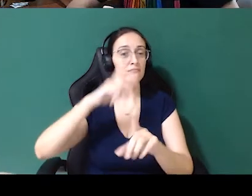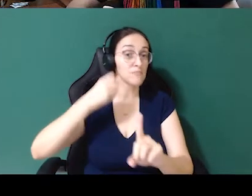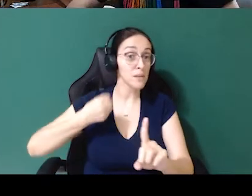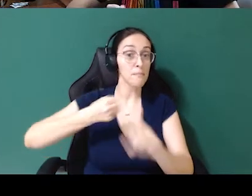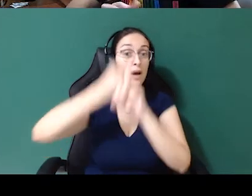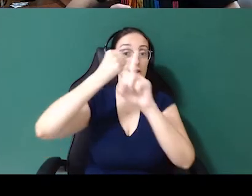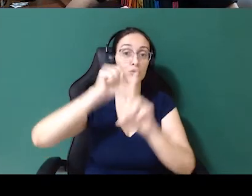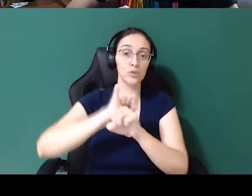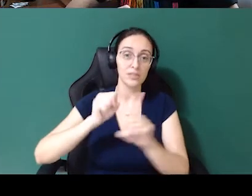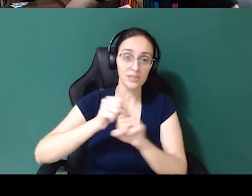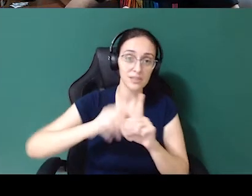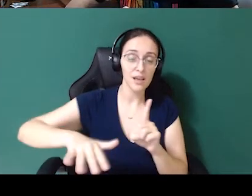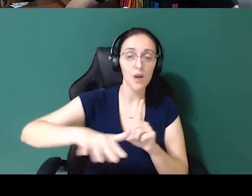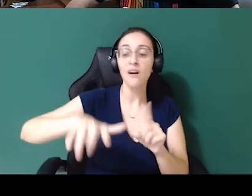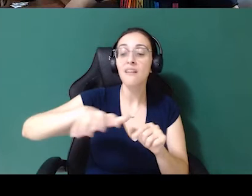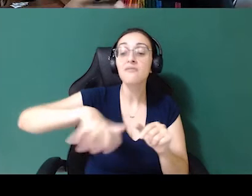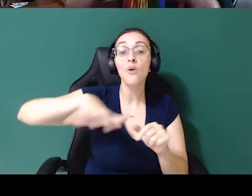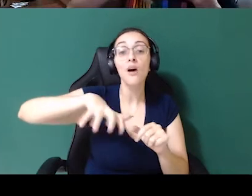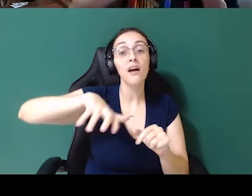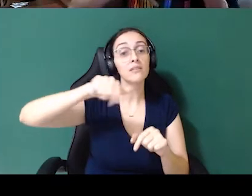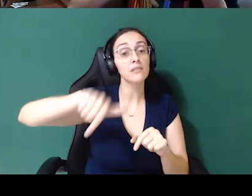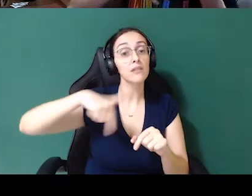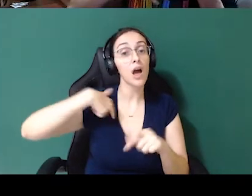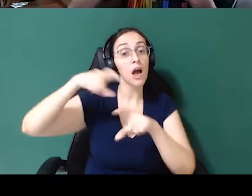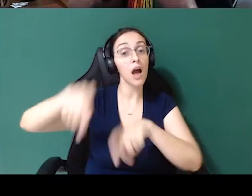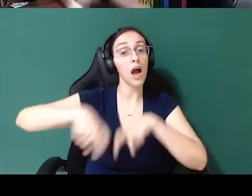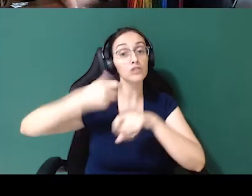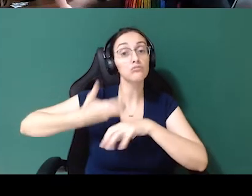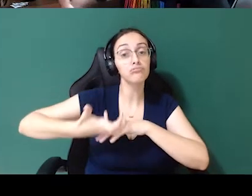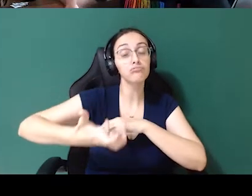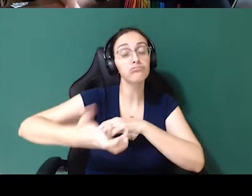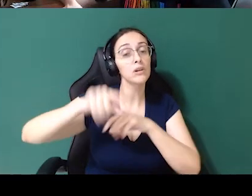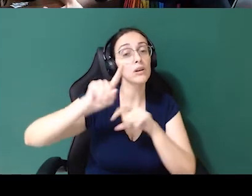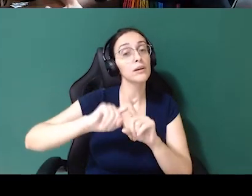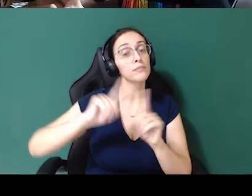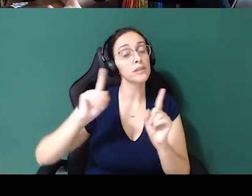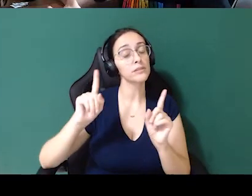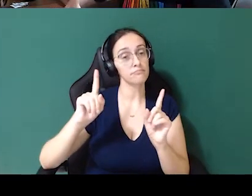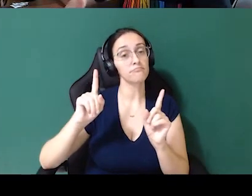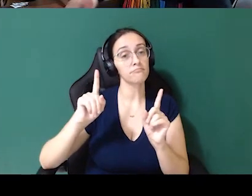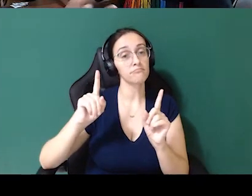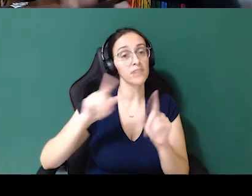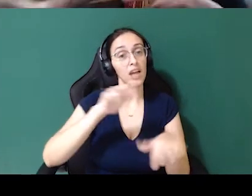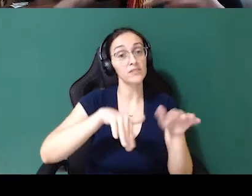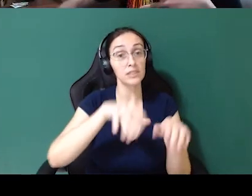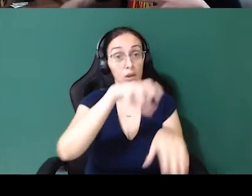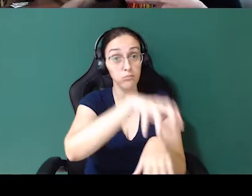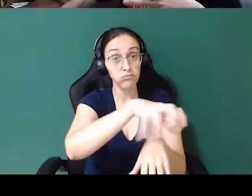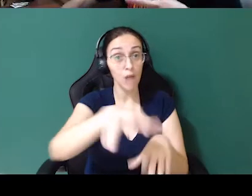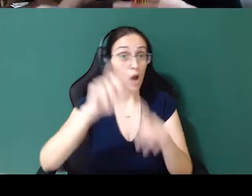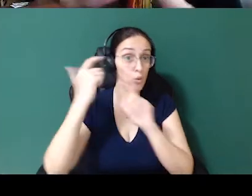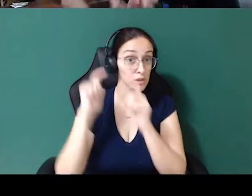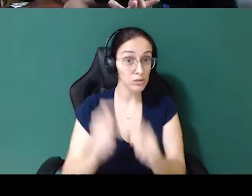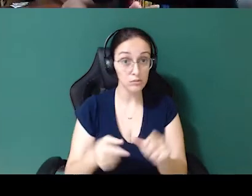social no ramo que, às vezes, no meu caso, é o agro, mas o seu ramo, às vezes, também é algo mais conservador,